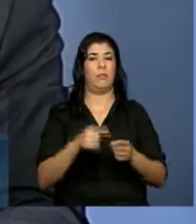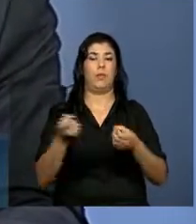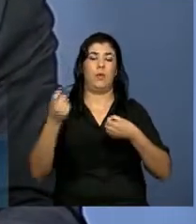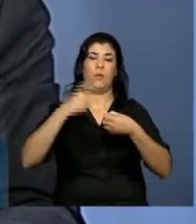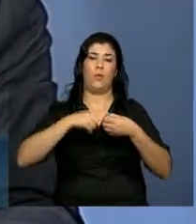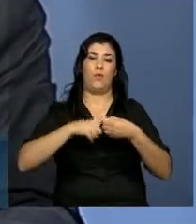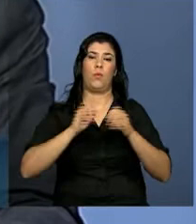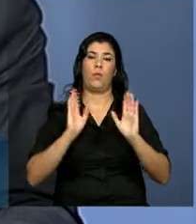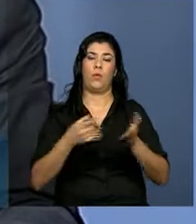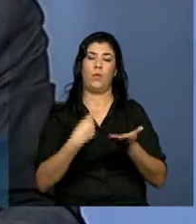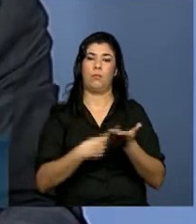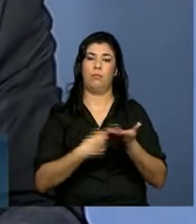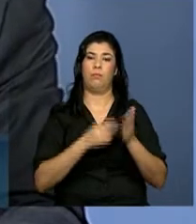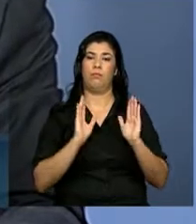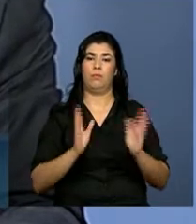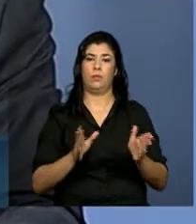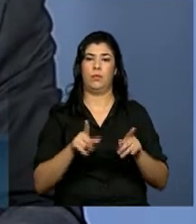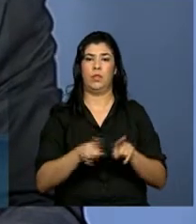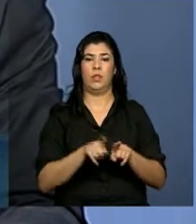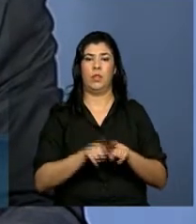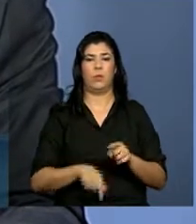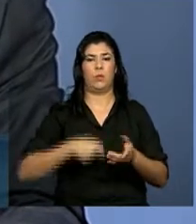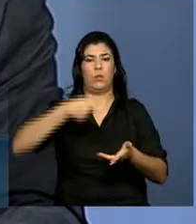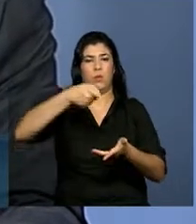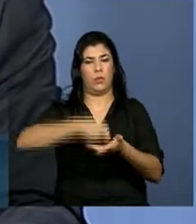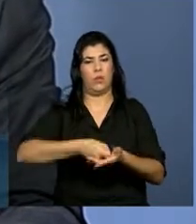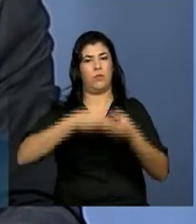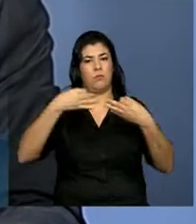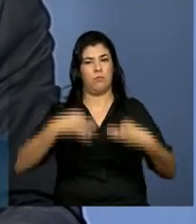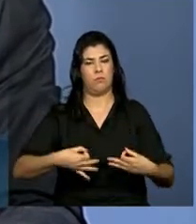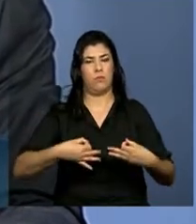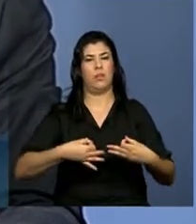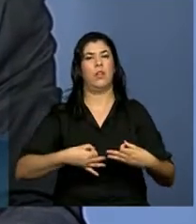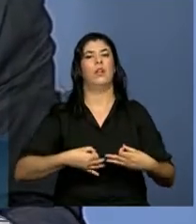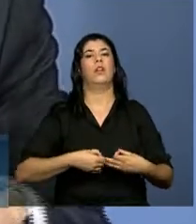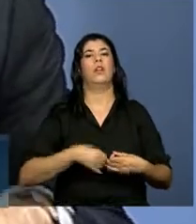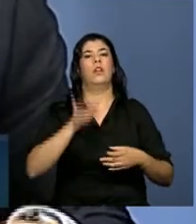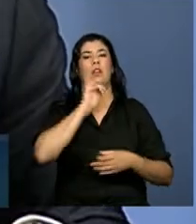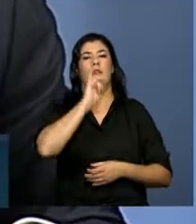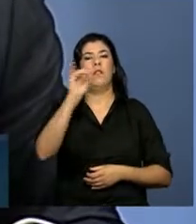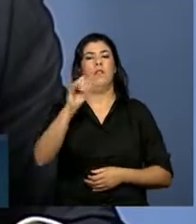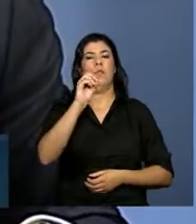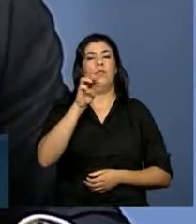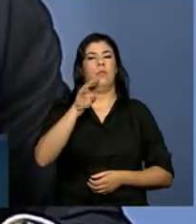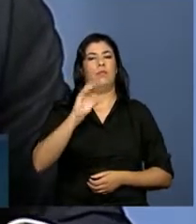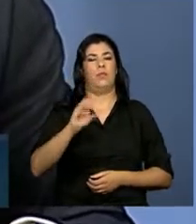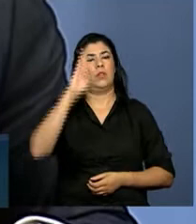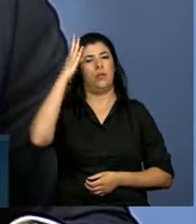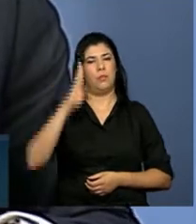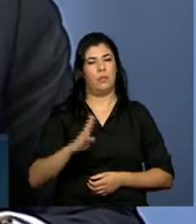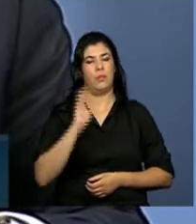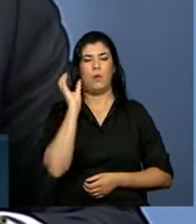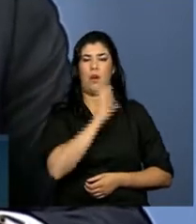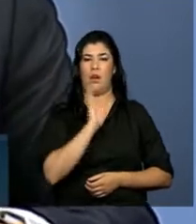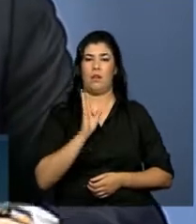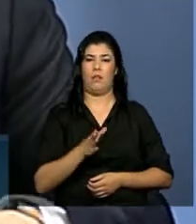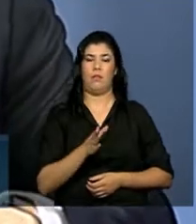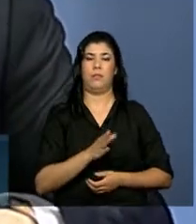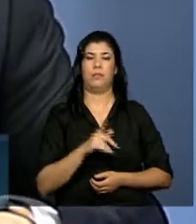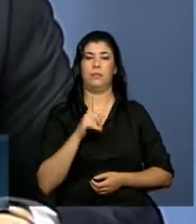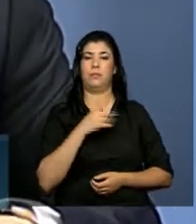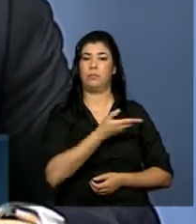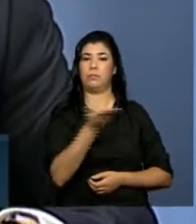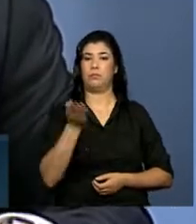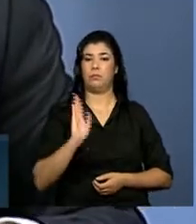trabalhando no sentido de ratificar e de notificar a OMC da ratificação brasileira o mais rápido possível. Como